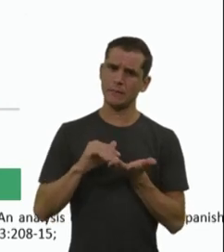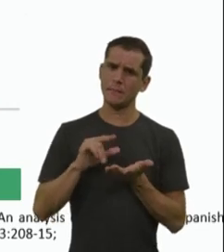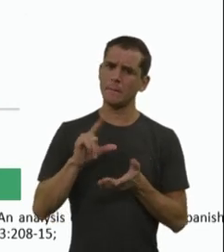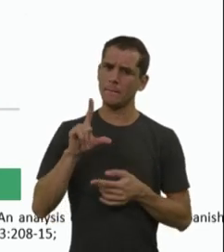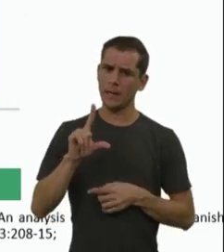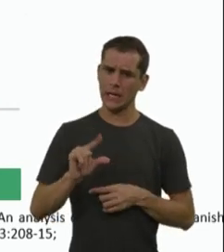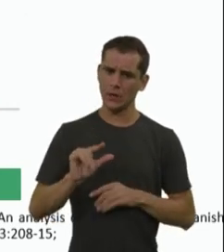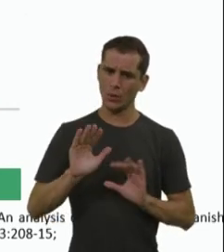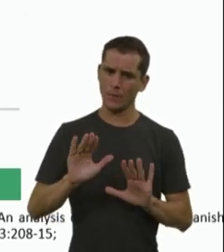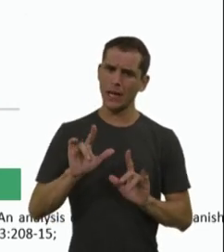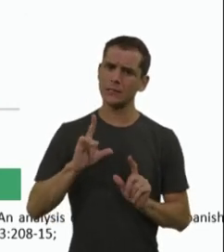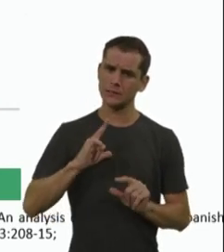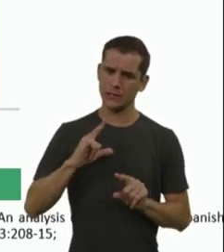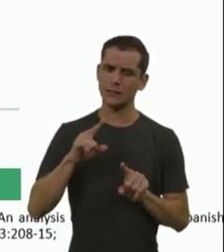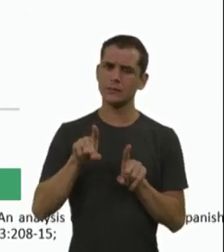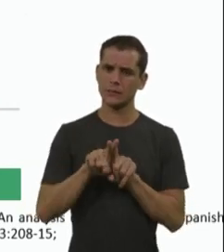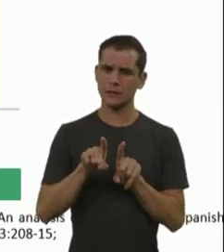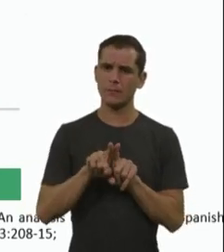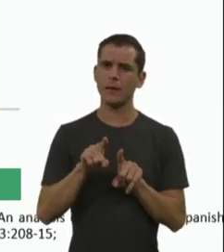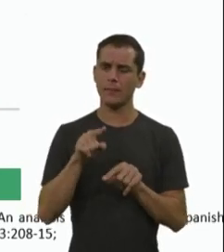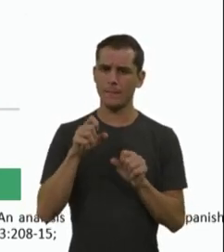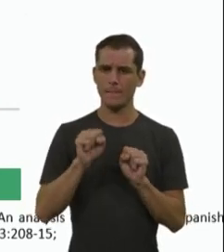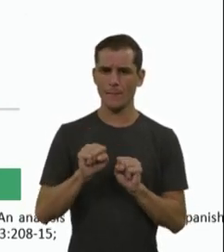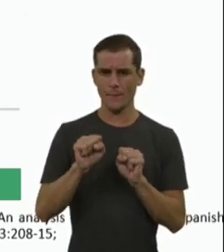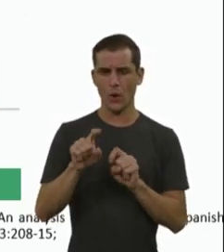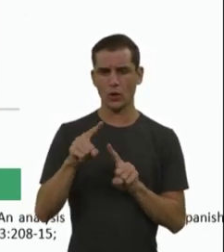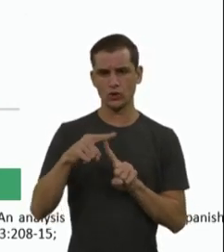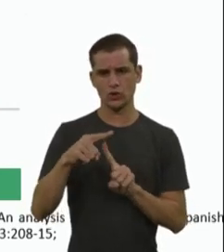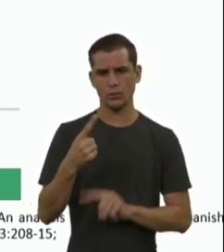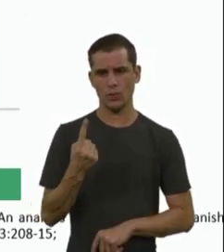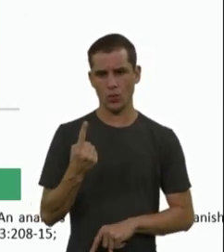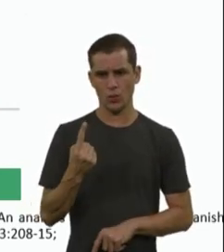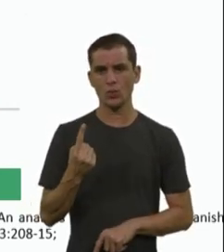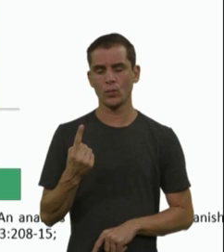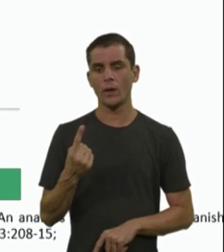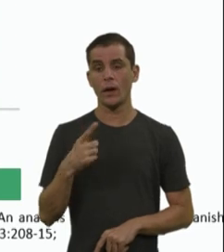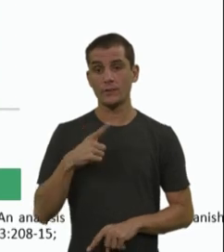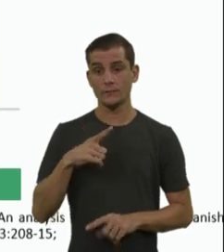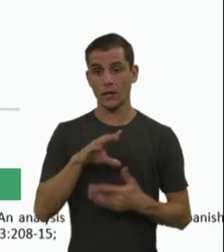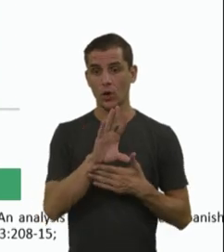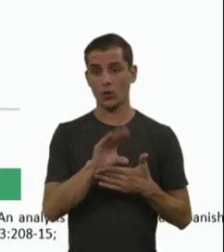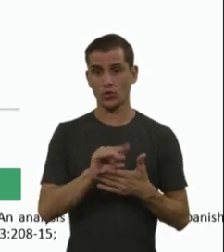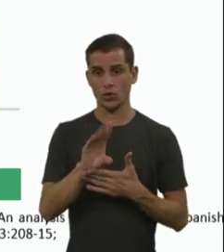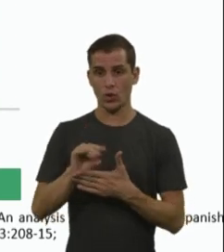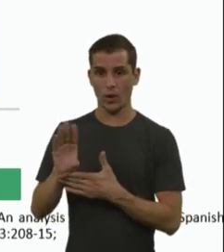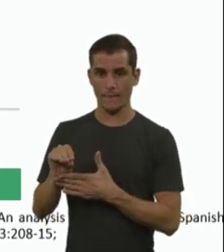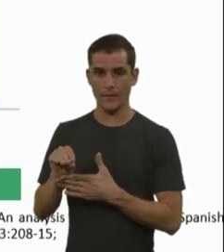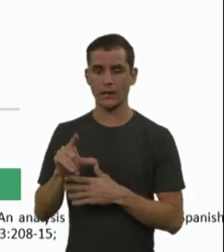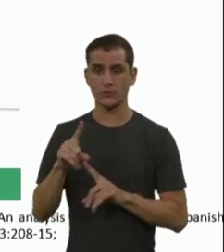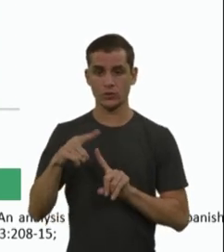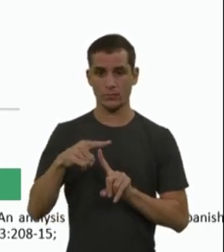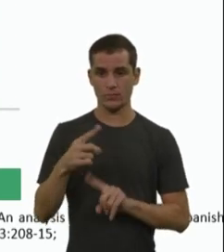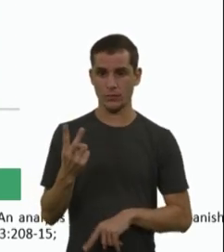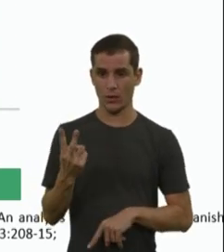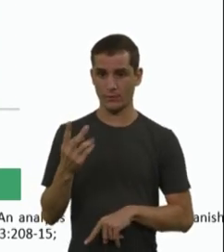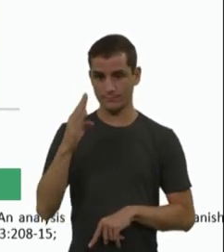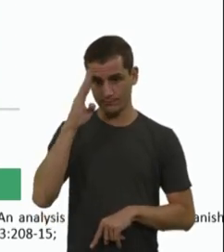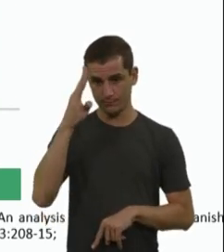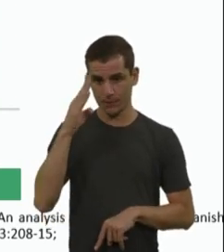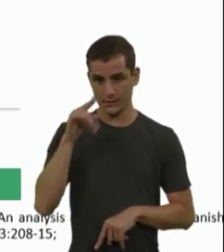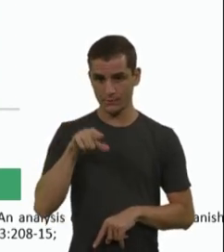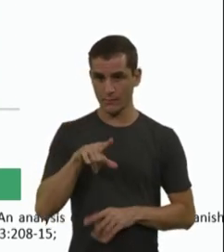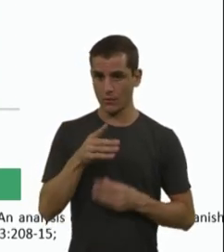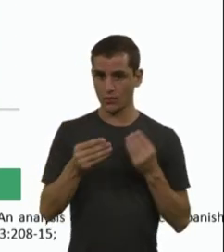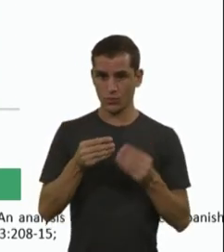um AMI tipo 1. Então, o número de cópias de SMN2 ele é o principal fator de prognóstico que a gente